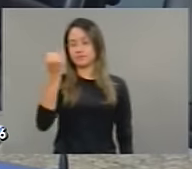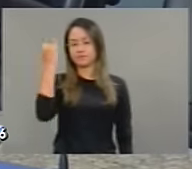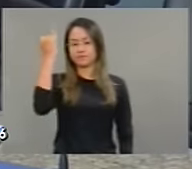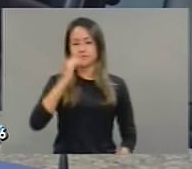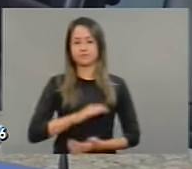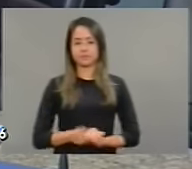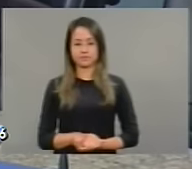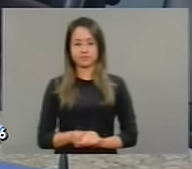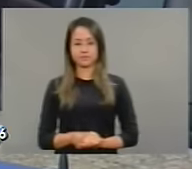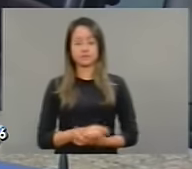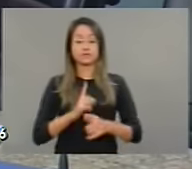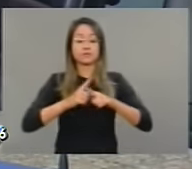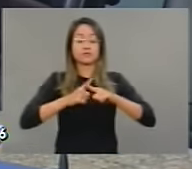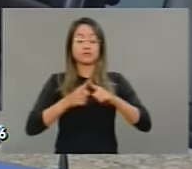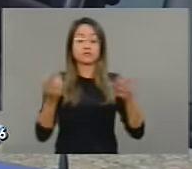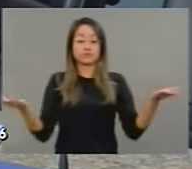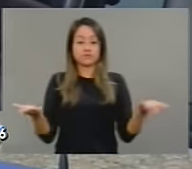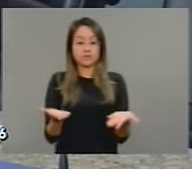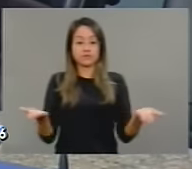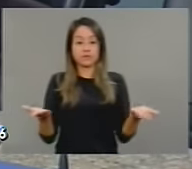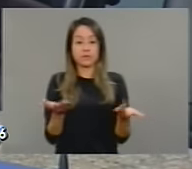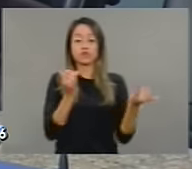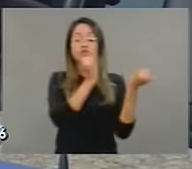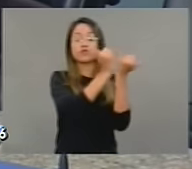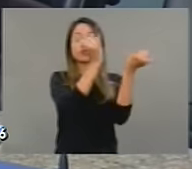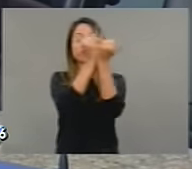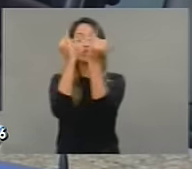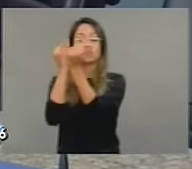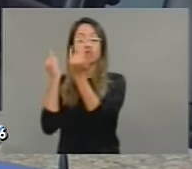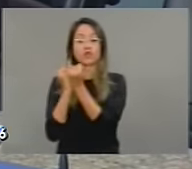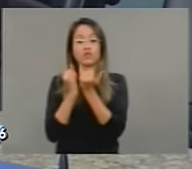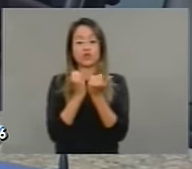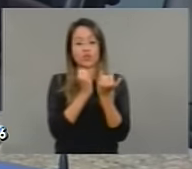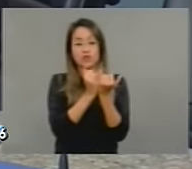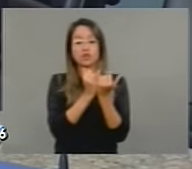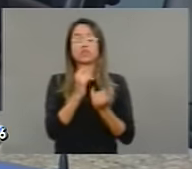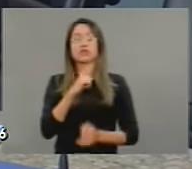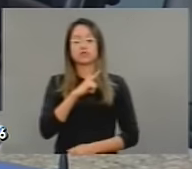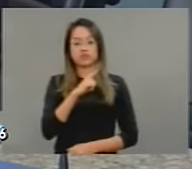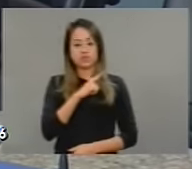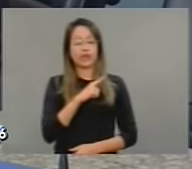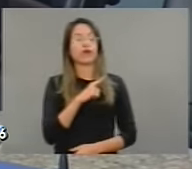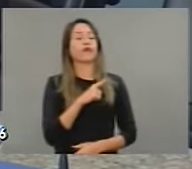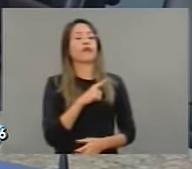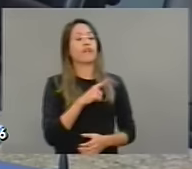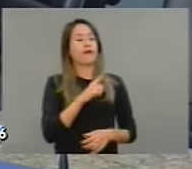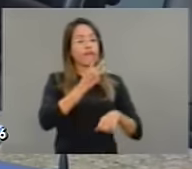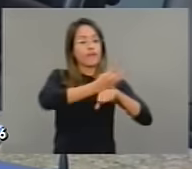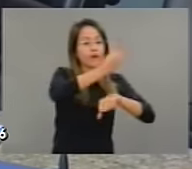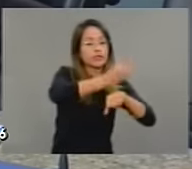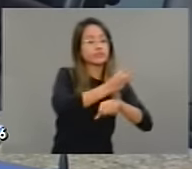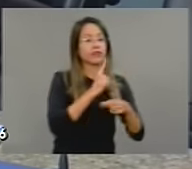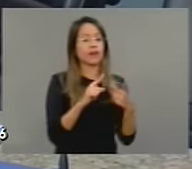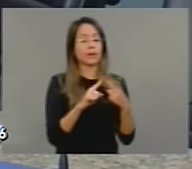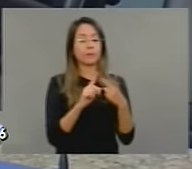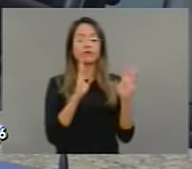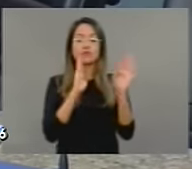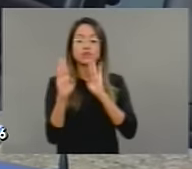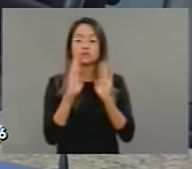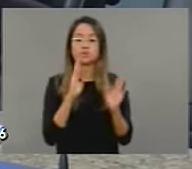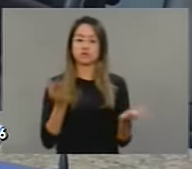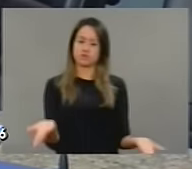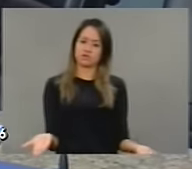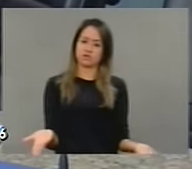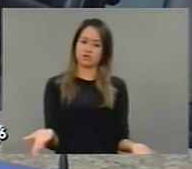a gente registra que muitos desses boatos, deputado Leonardo Atenas, saem de grupos de Facebook, de WhatsApp, nos quais a polícia